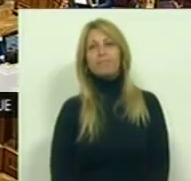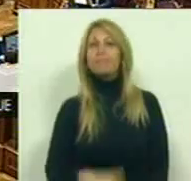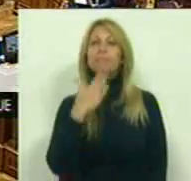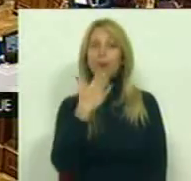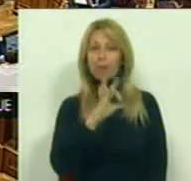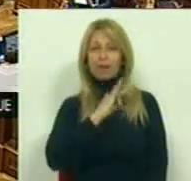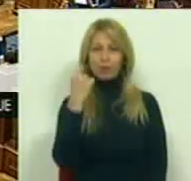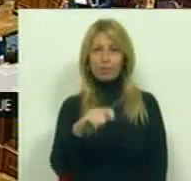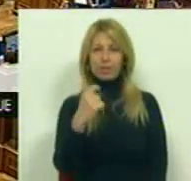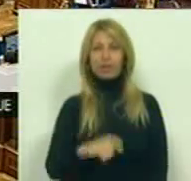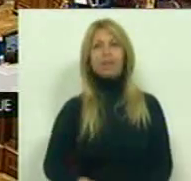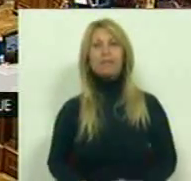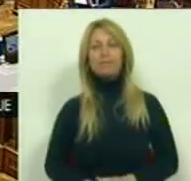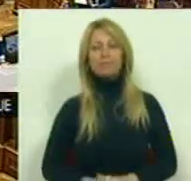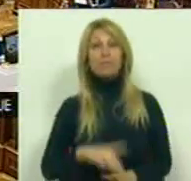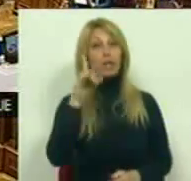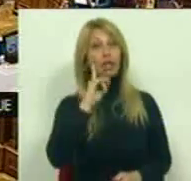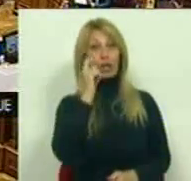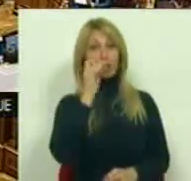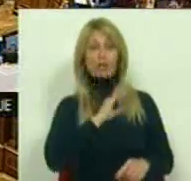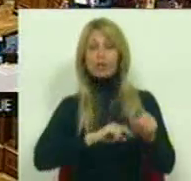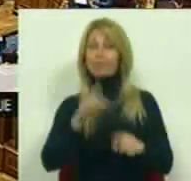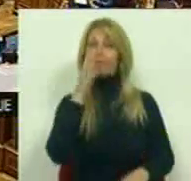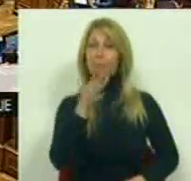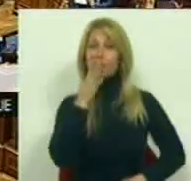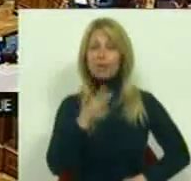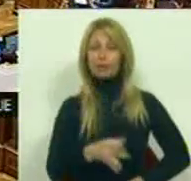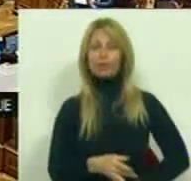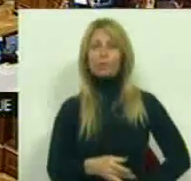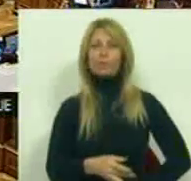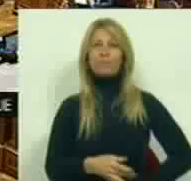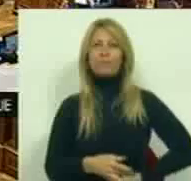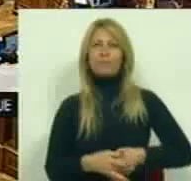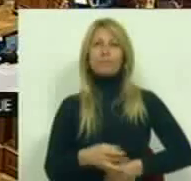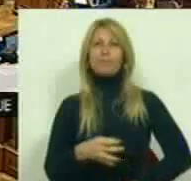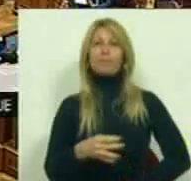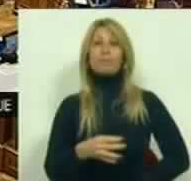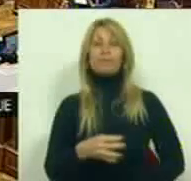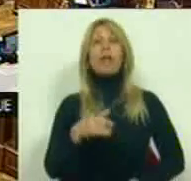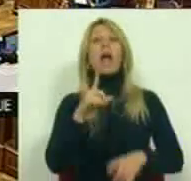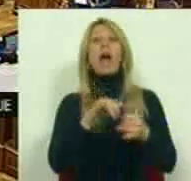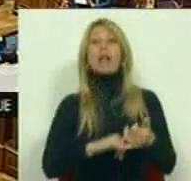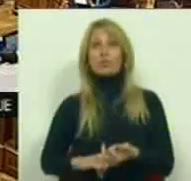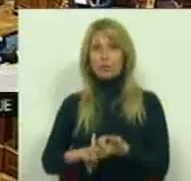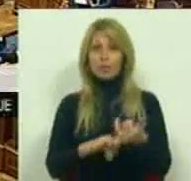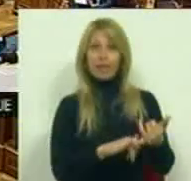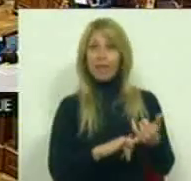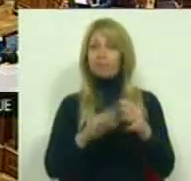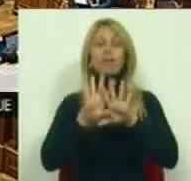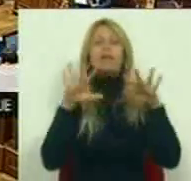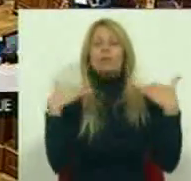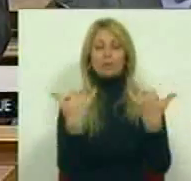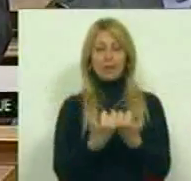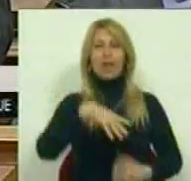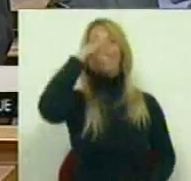Muito obrigado Sr. Presidente, Sras. e Srs. Deputados. A sociedade, o Estado